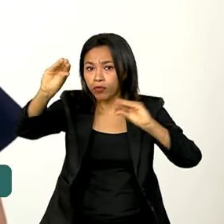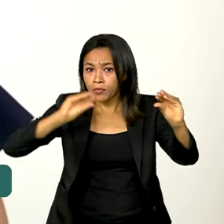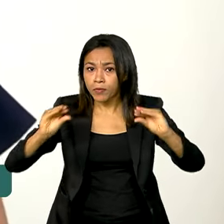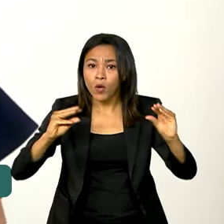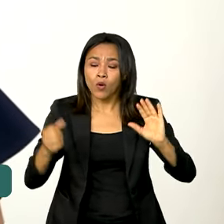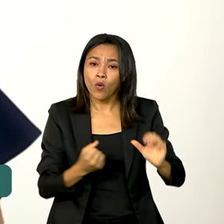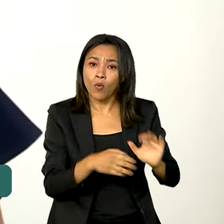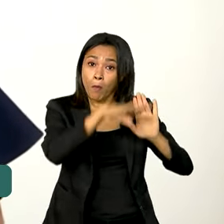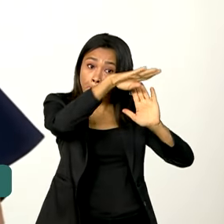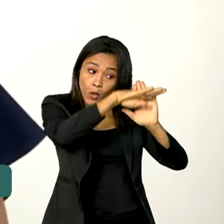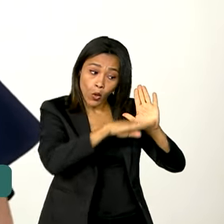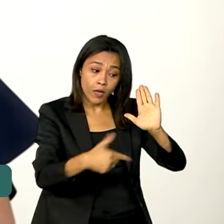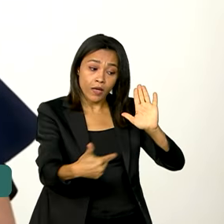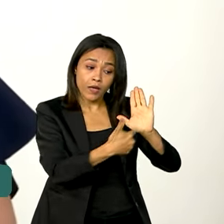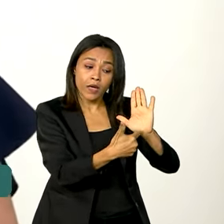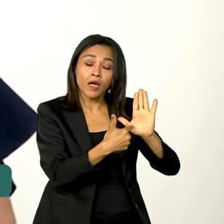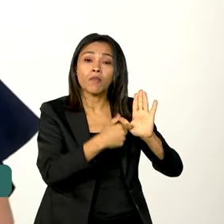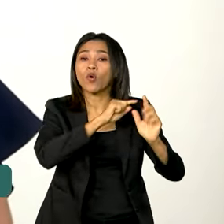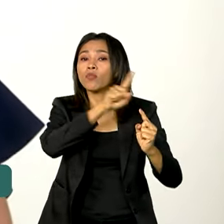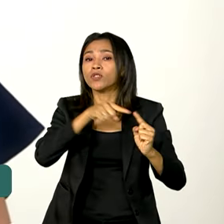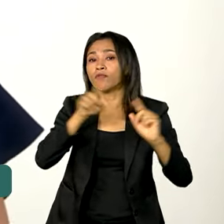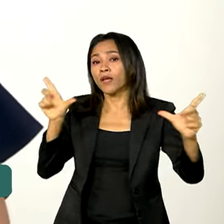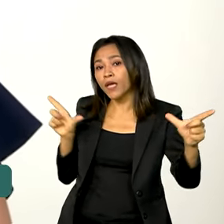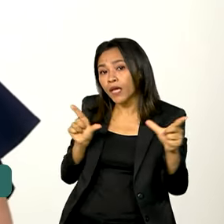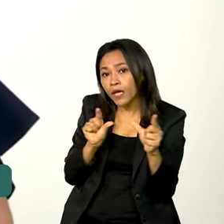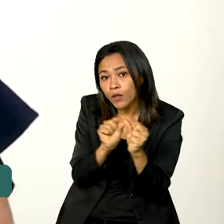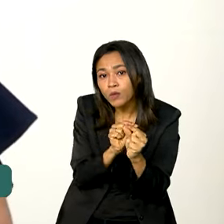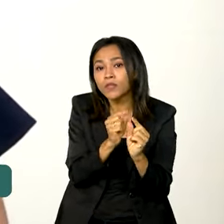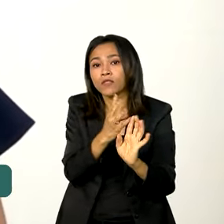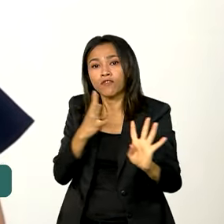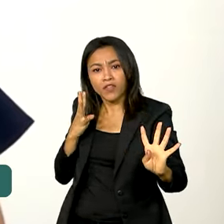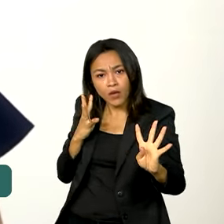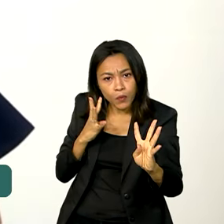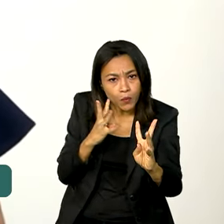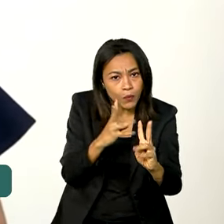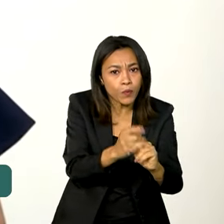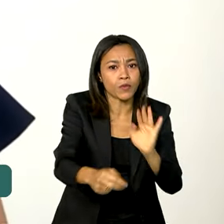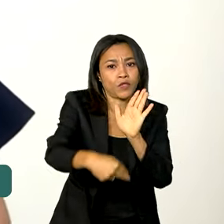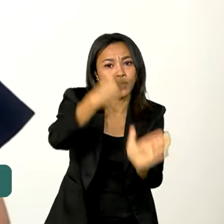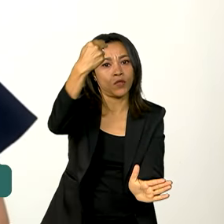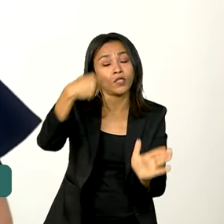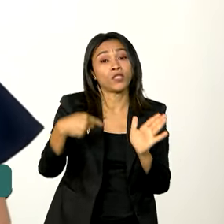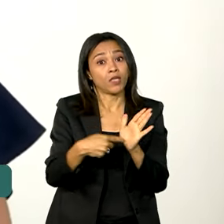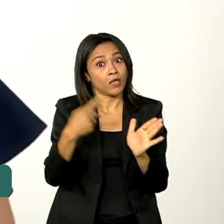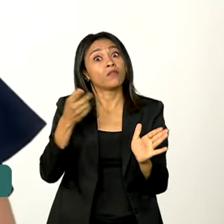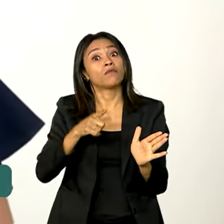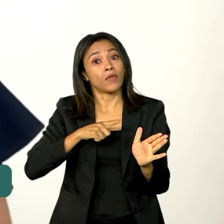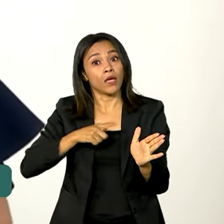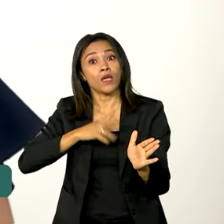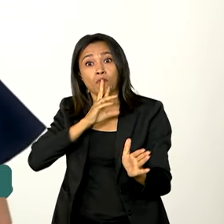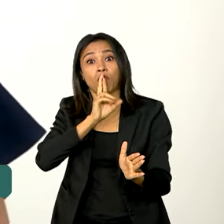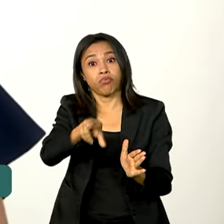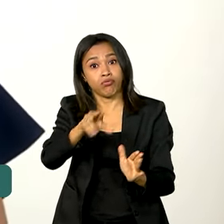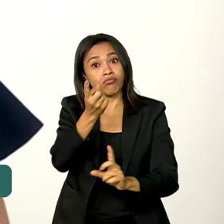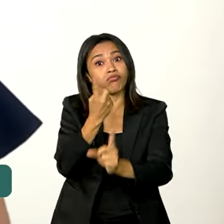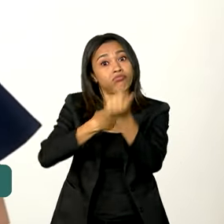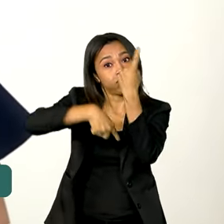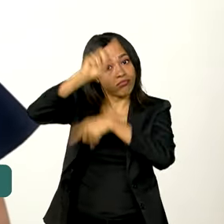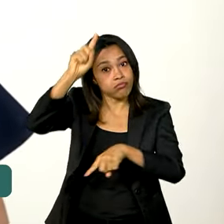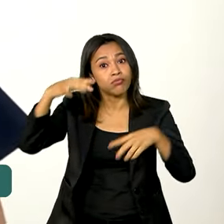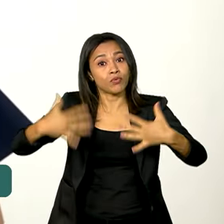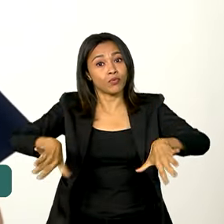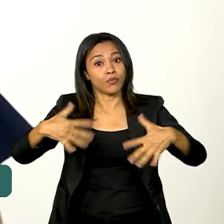Nacional de Redução de Filas de Cirurgia Letivas, que vem alcançando resultados recordes,